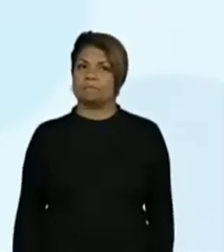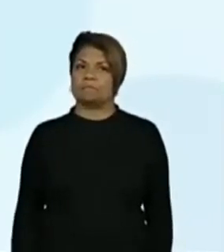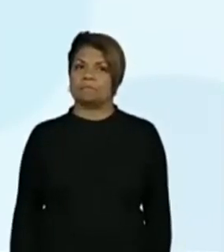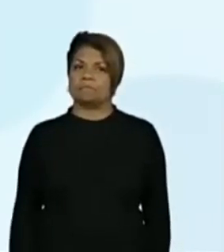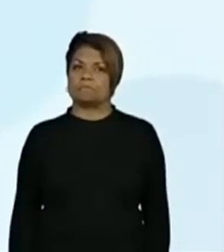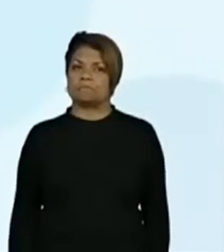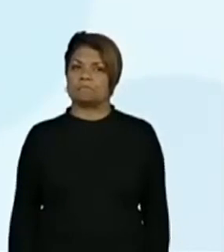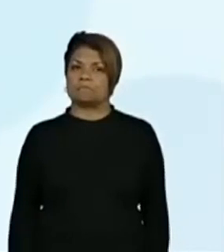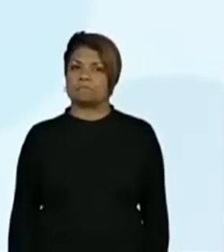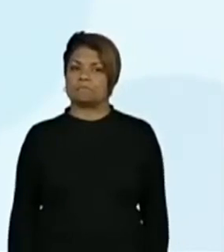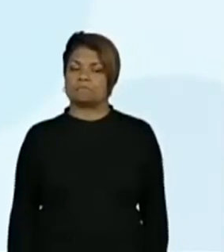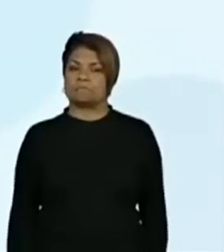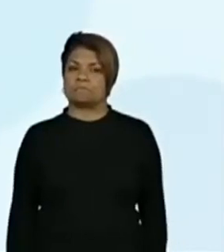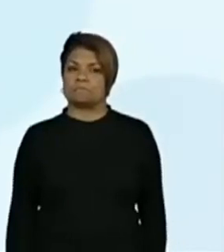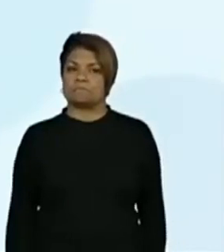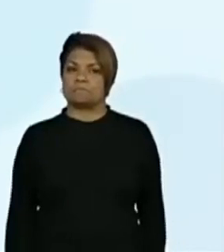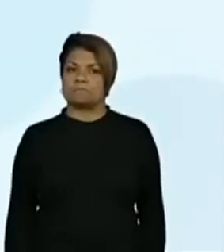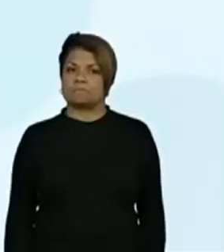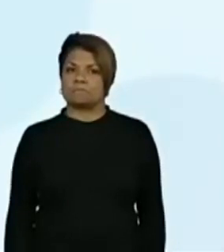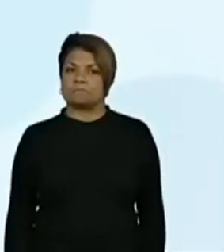671.934.